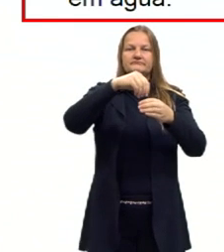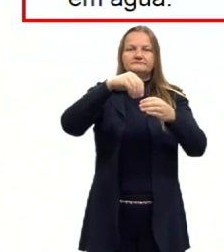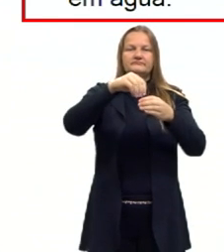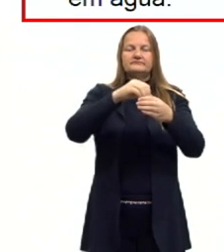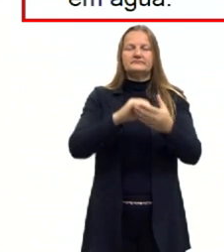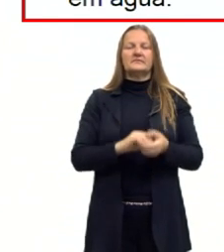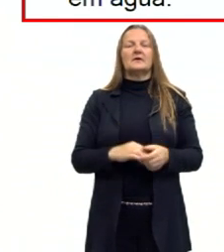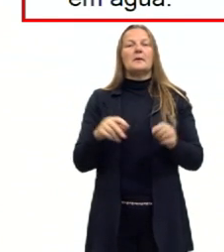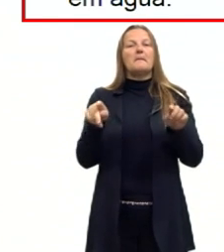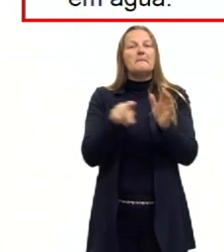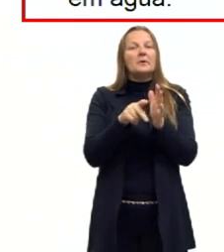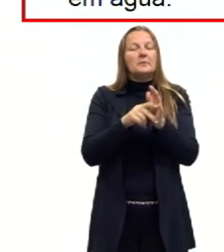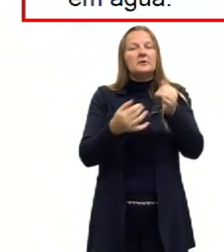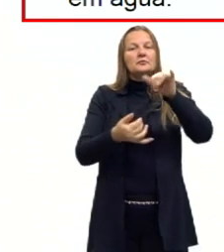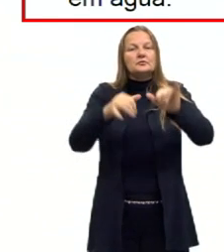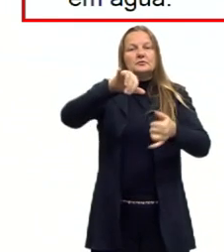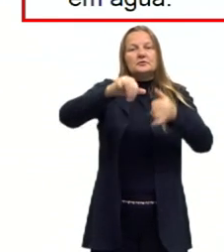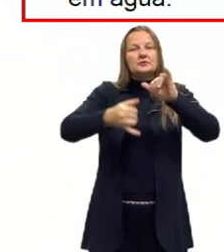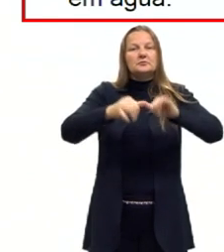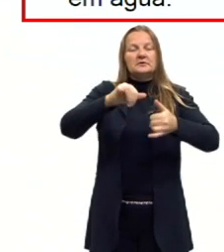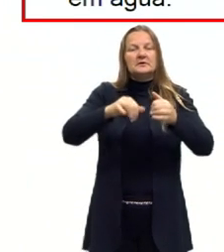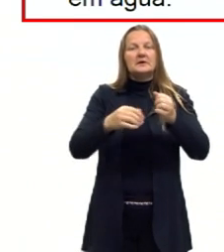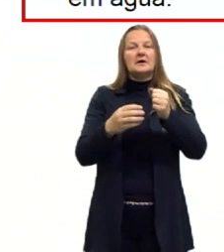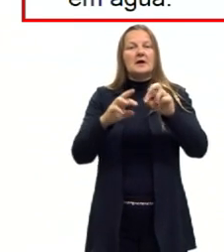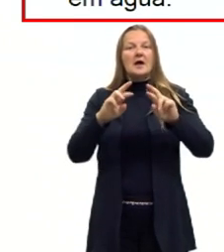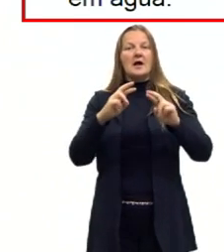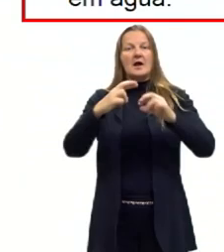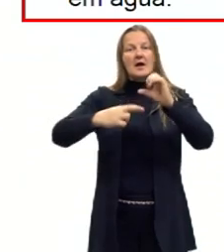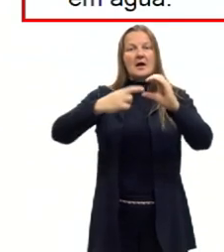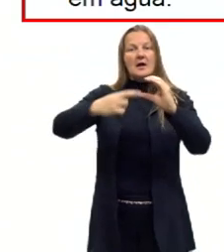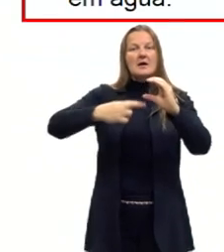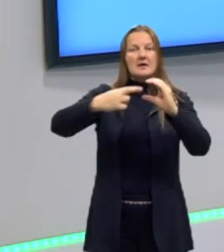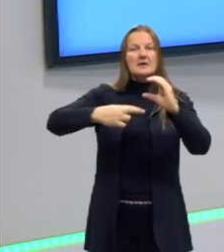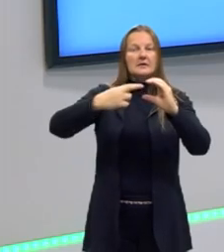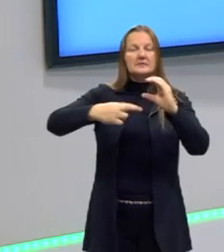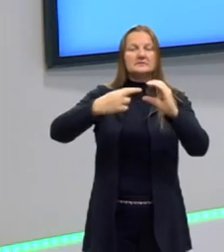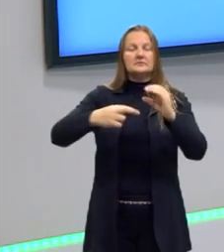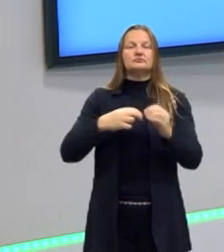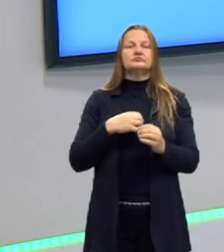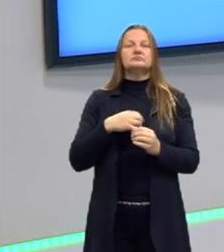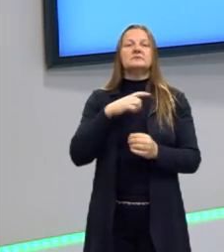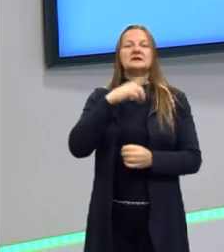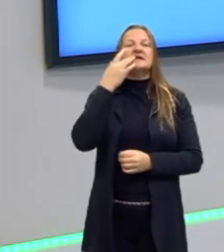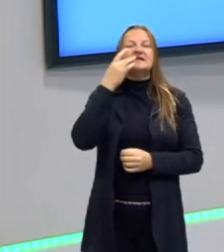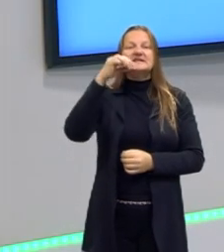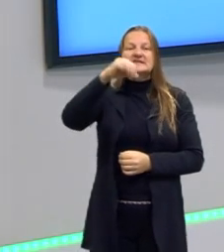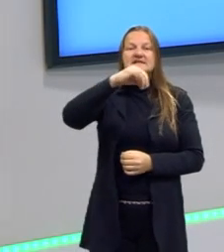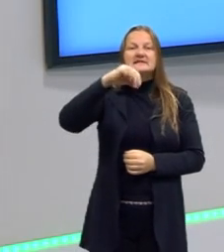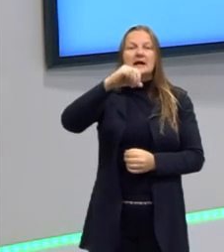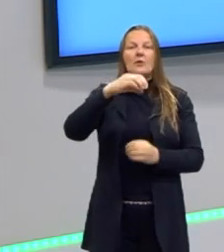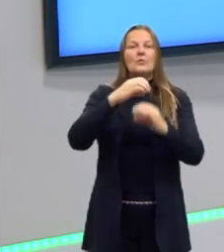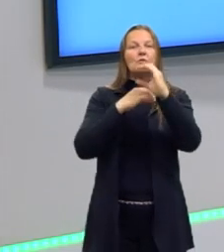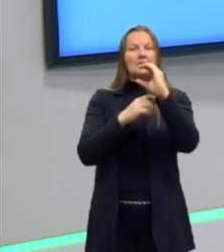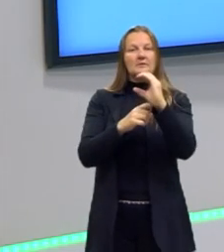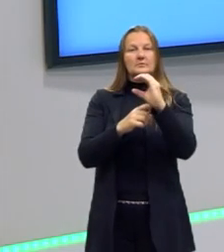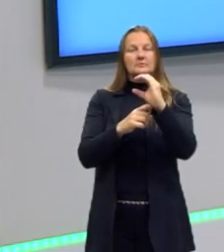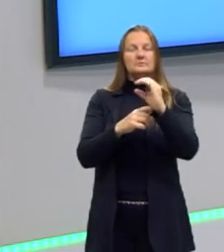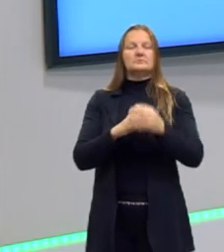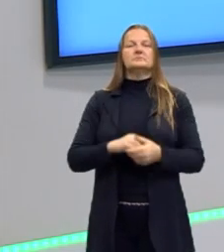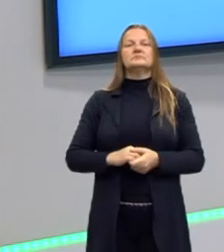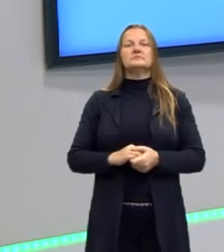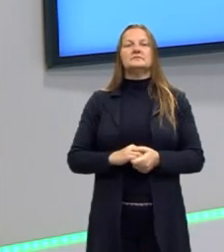química, eles reagem com bases e formam os sais carboxílicos, com essa presença da carboxila.